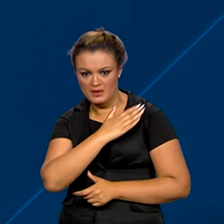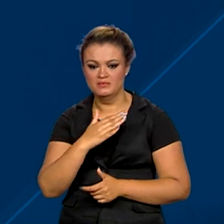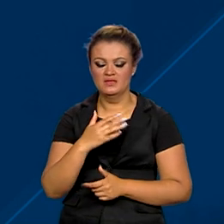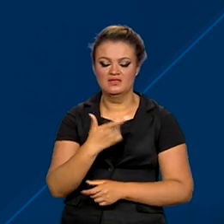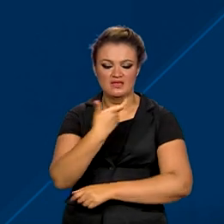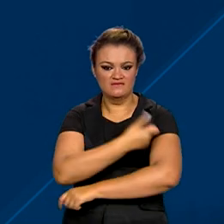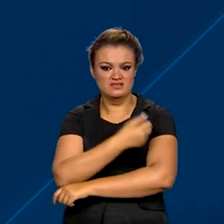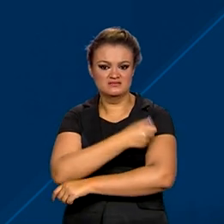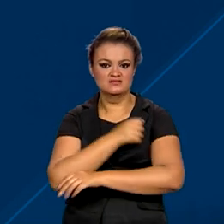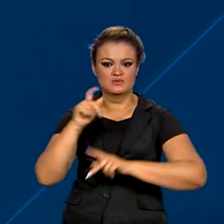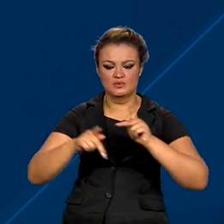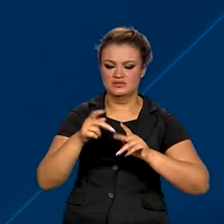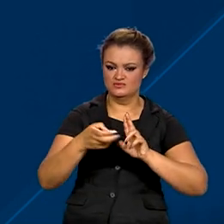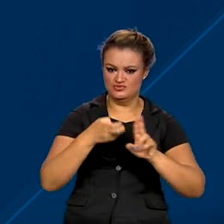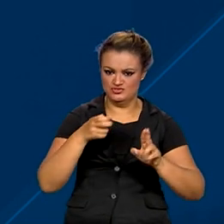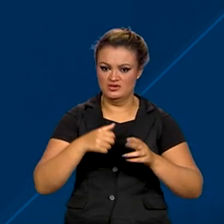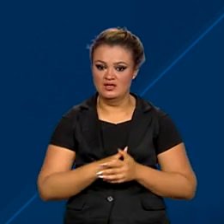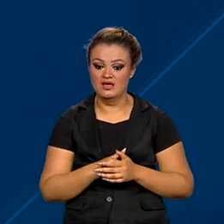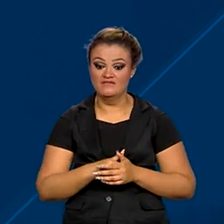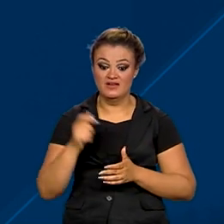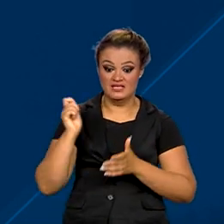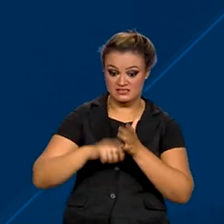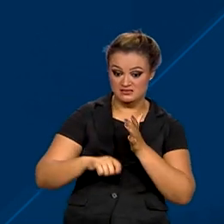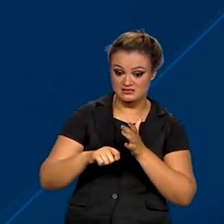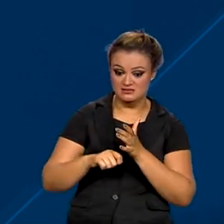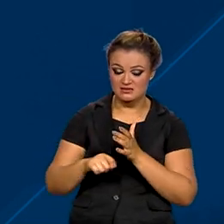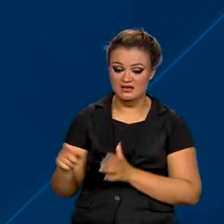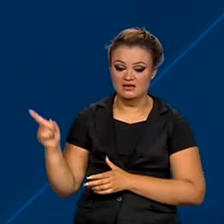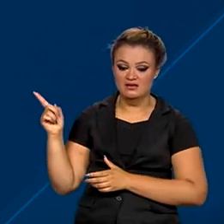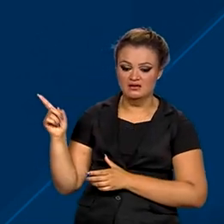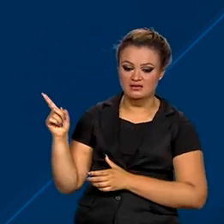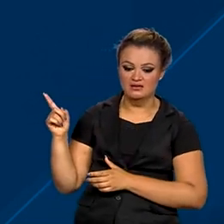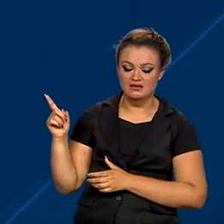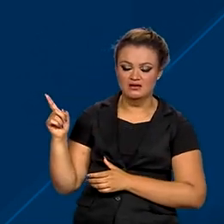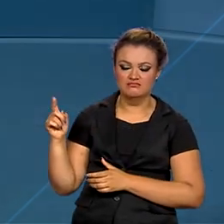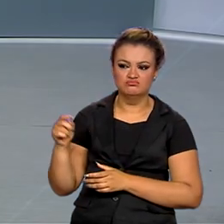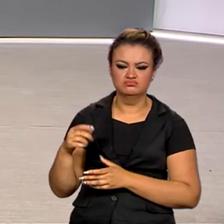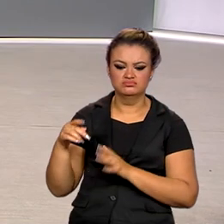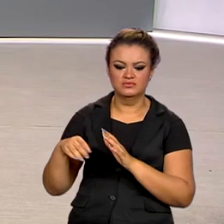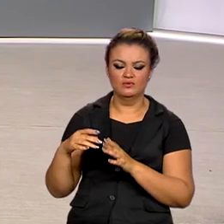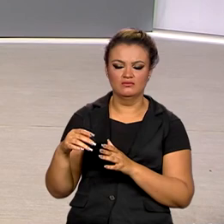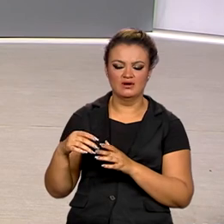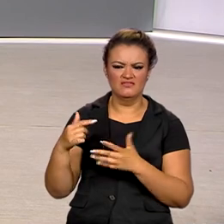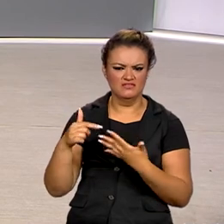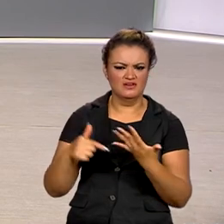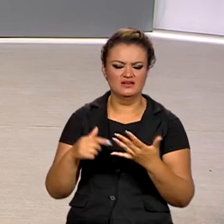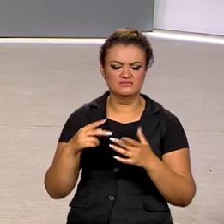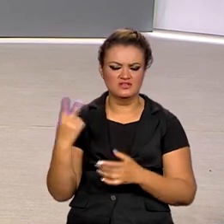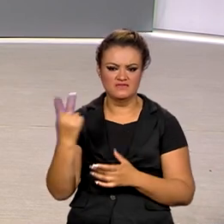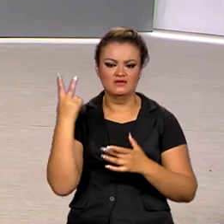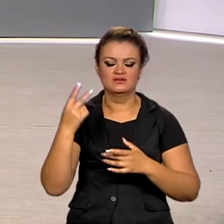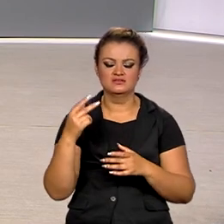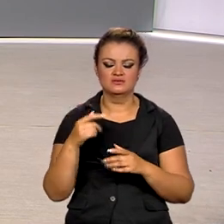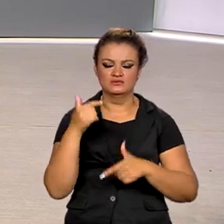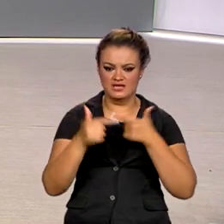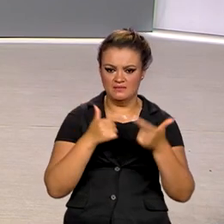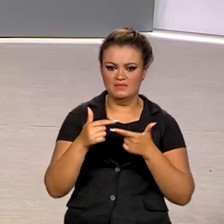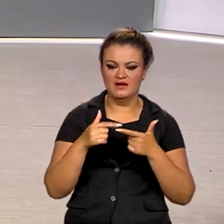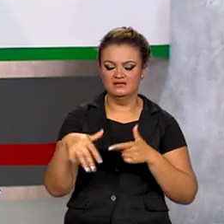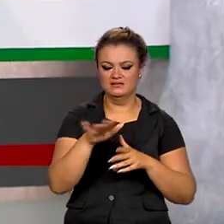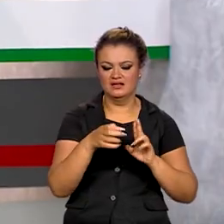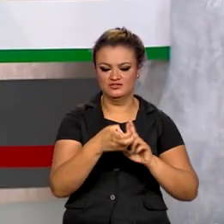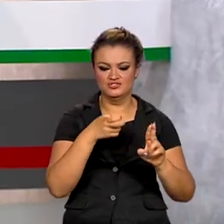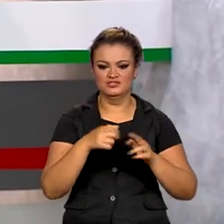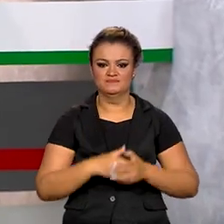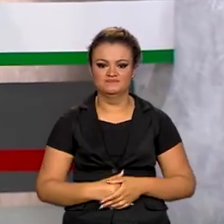vacinação dos povos indígenas. Será assinado um termo de compromisso com a valorização da carreira e da política indigenista.